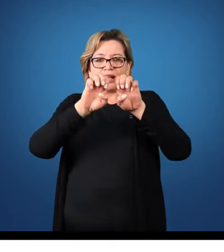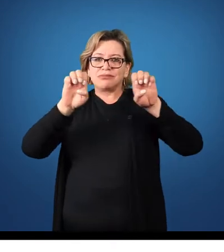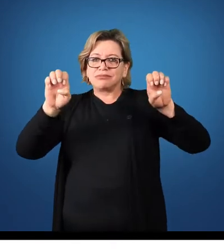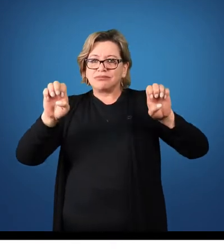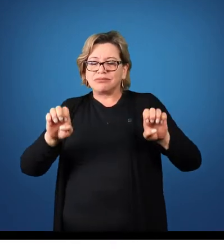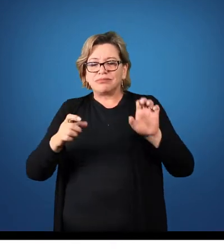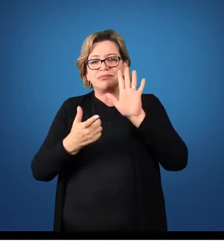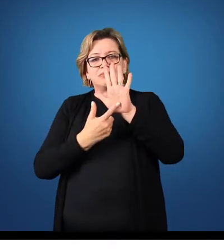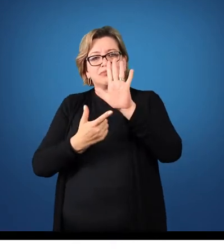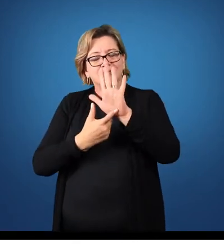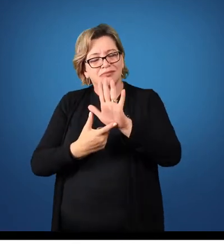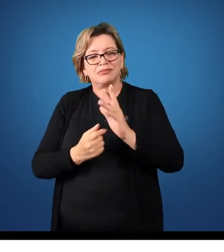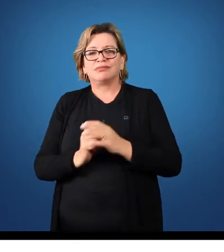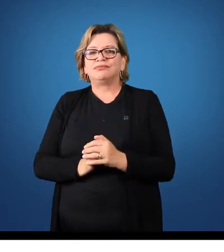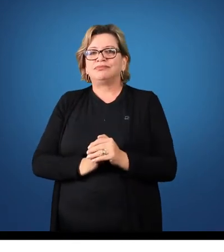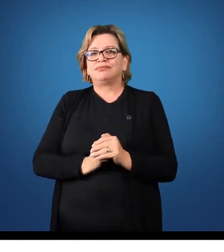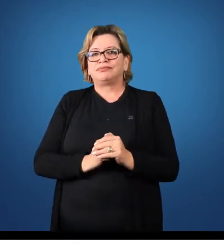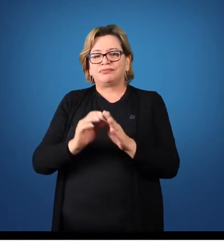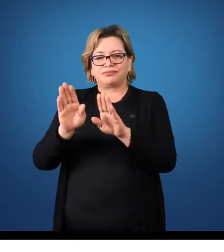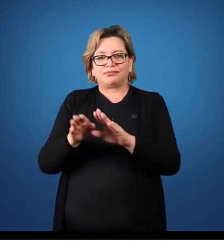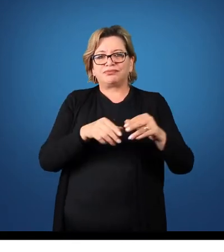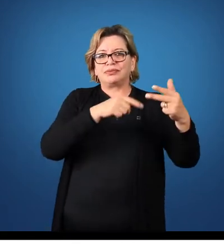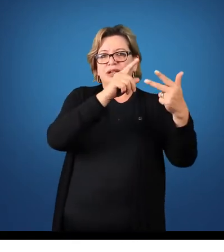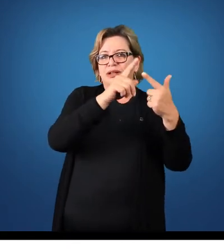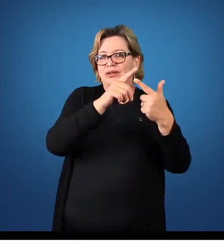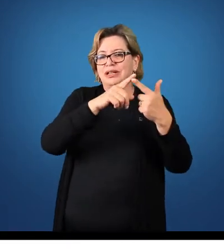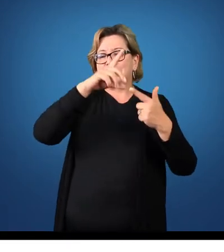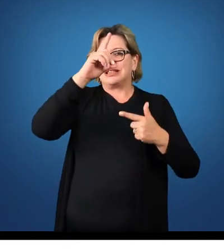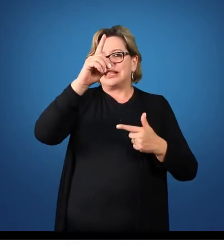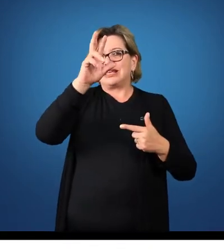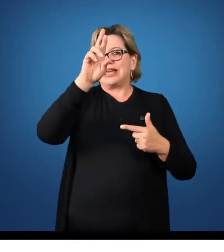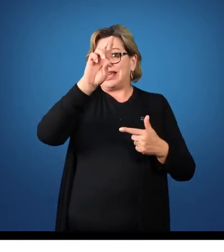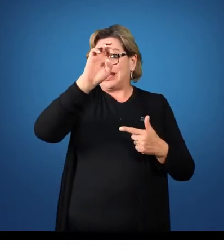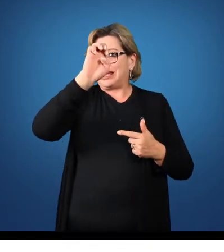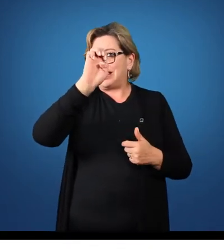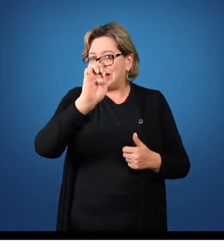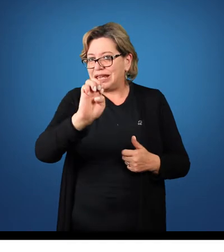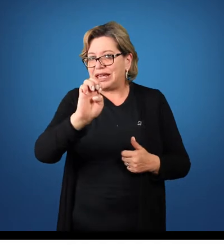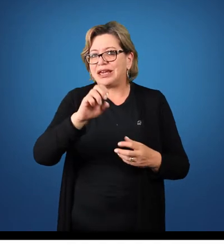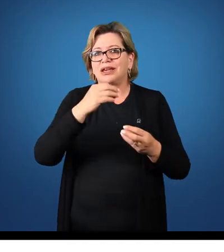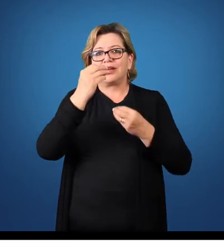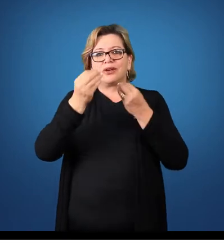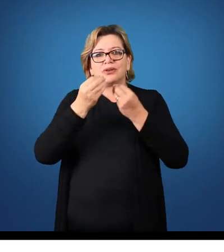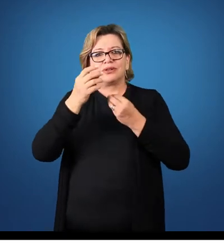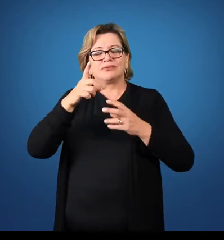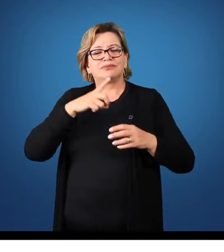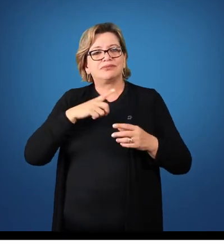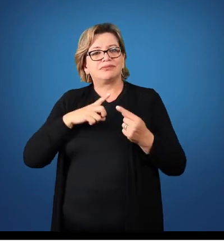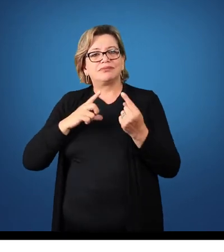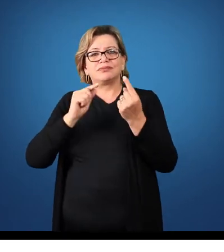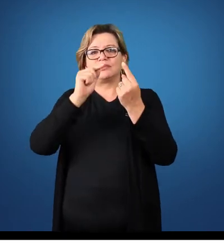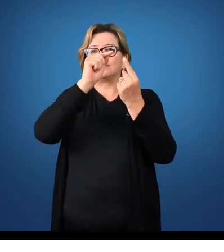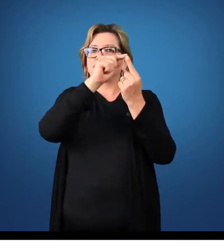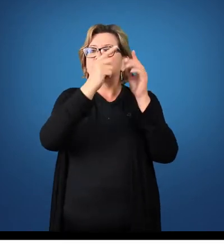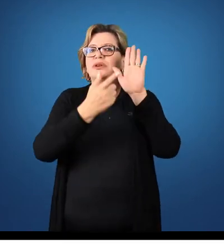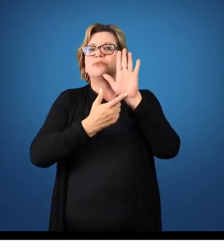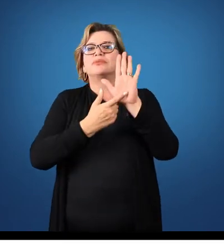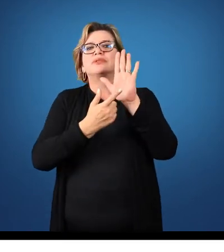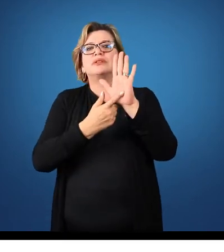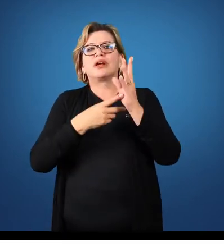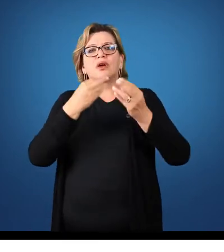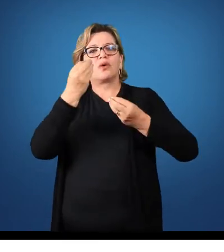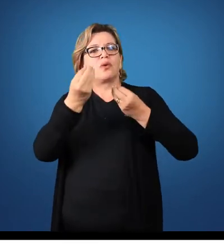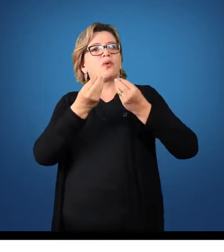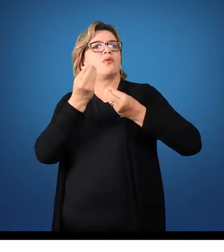patrimônio da entidade. Já a nossa DRE, que é a demonstração do resultado de exercício, tem a finalidade de apresentar qual o